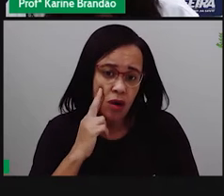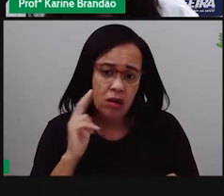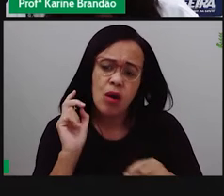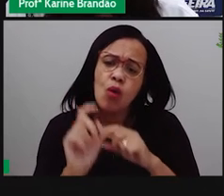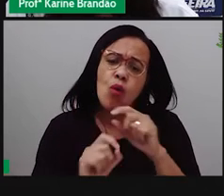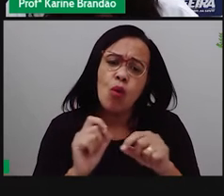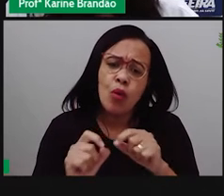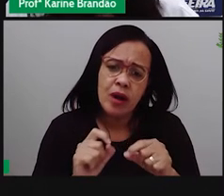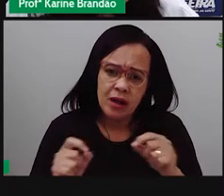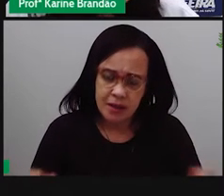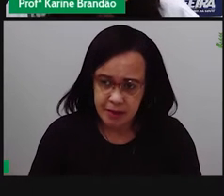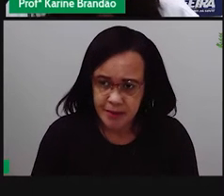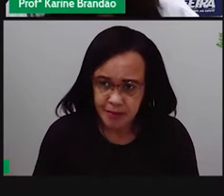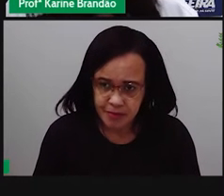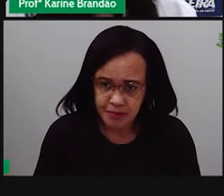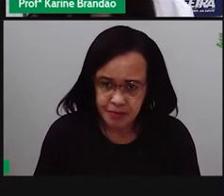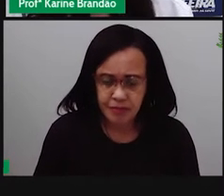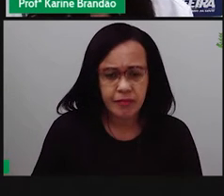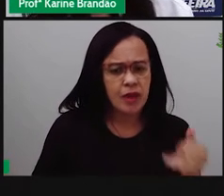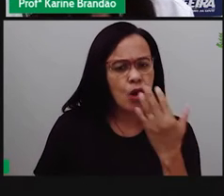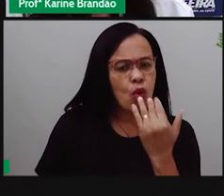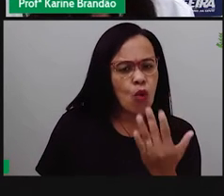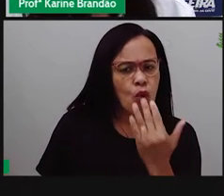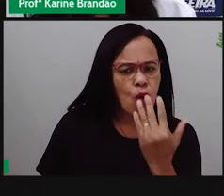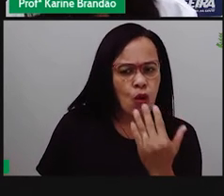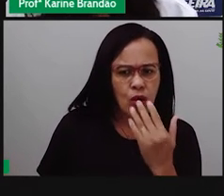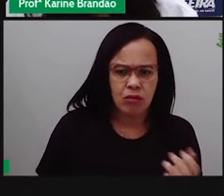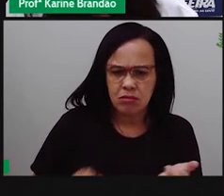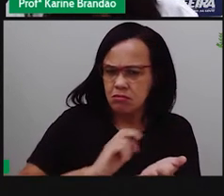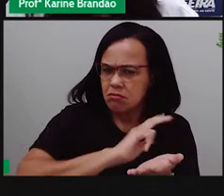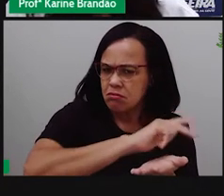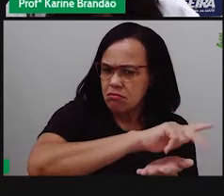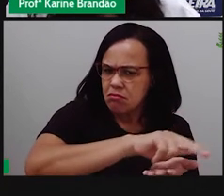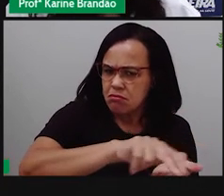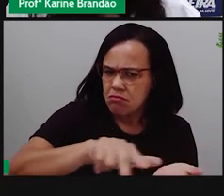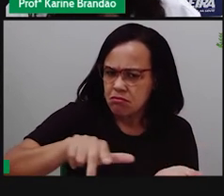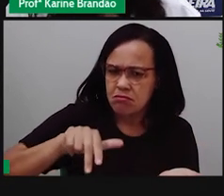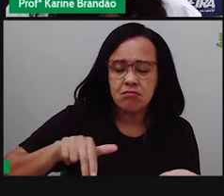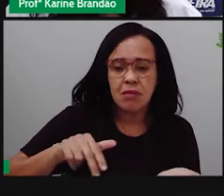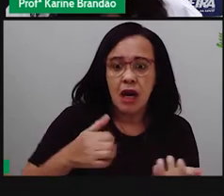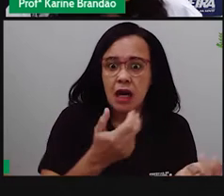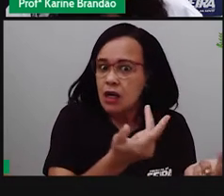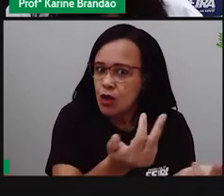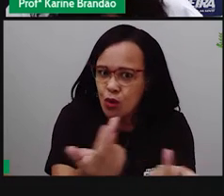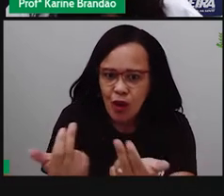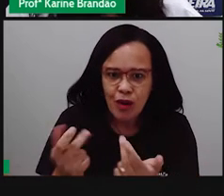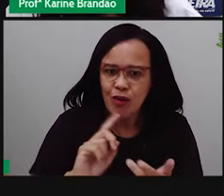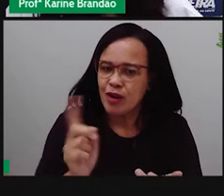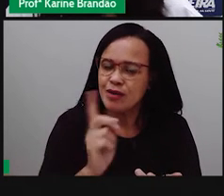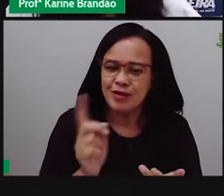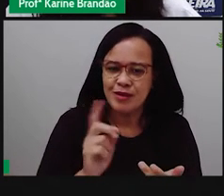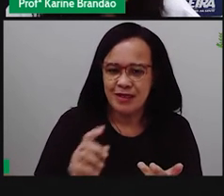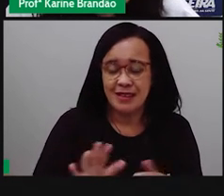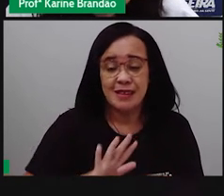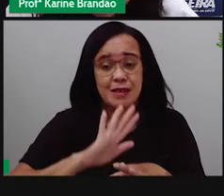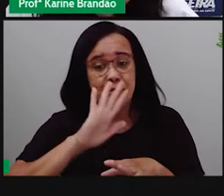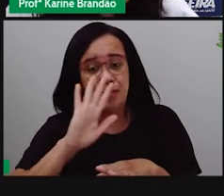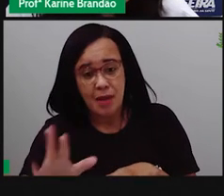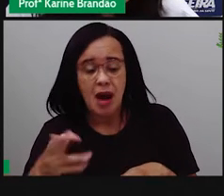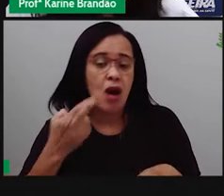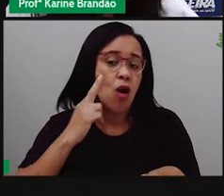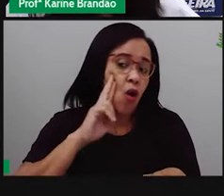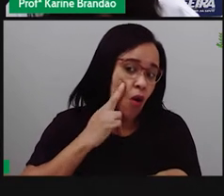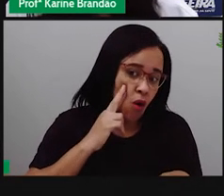todos eles têm a mesma cor? Não, não é? Eles têm cores diferentes. São todas rosas, mas tons diferentes de